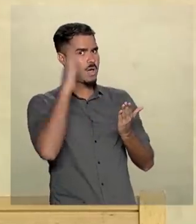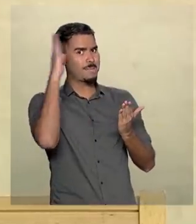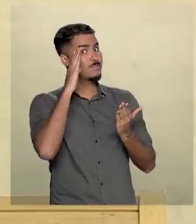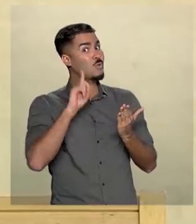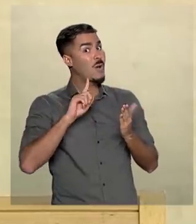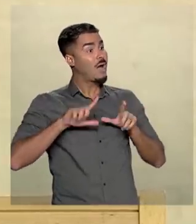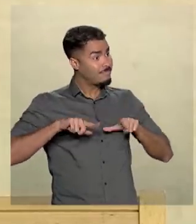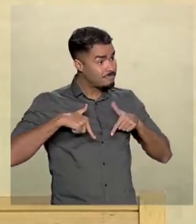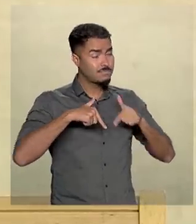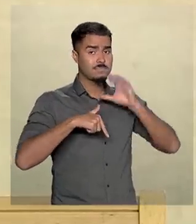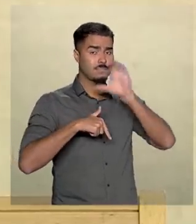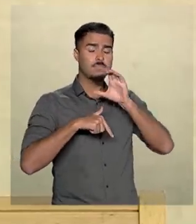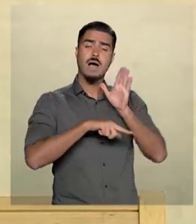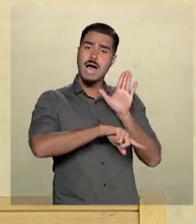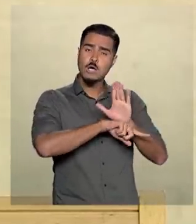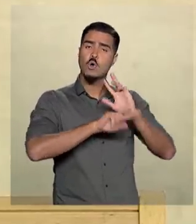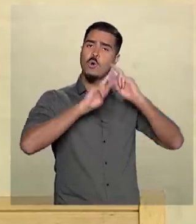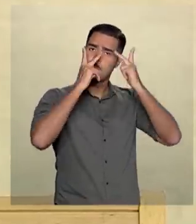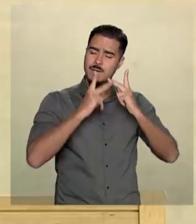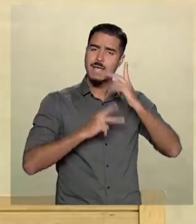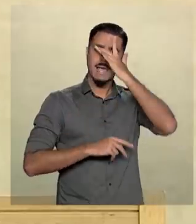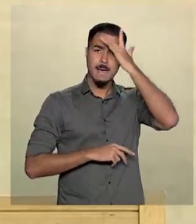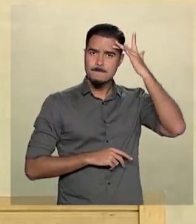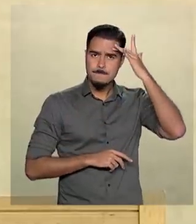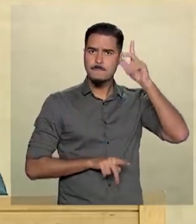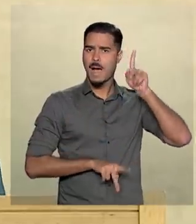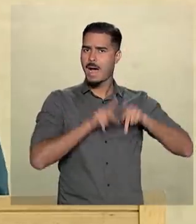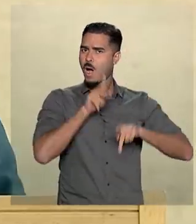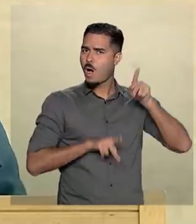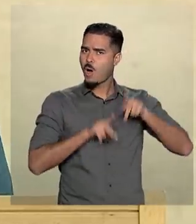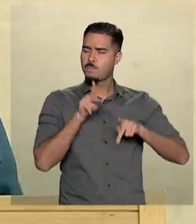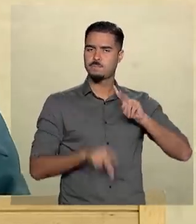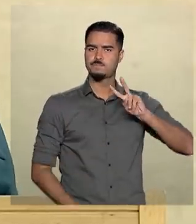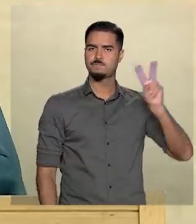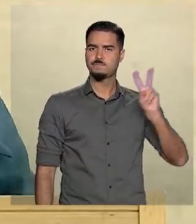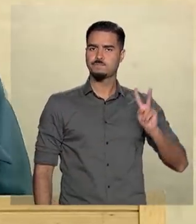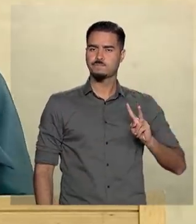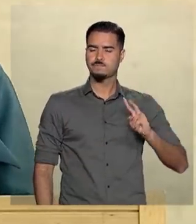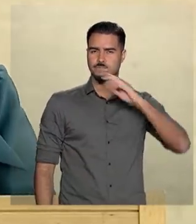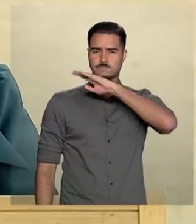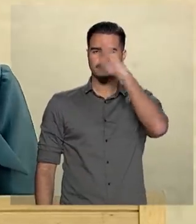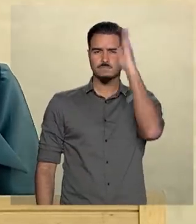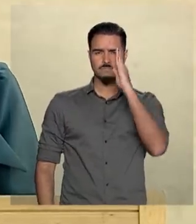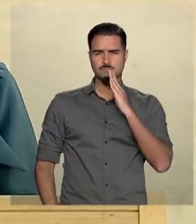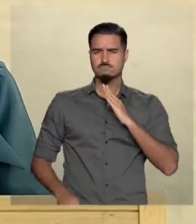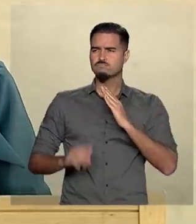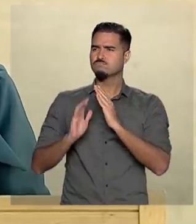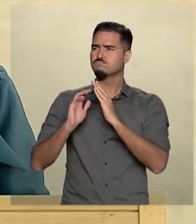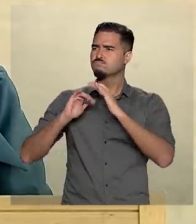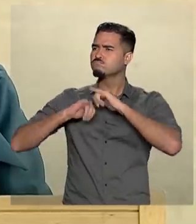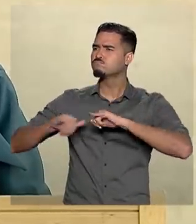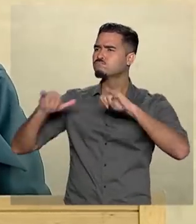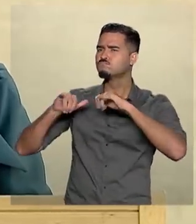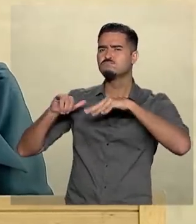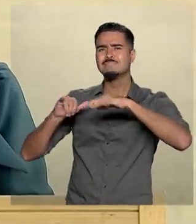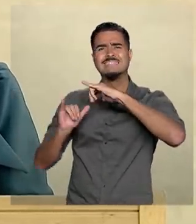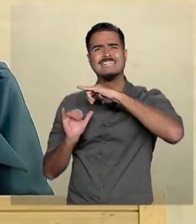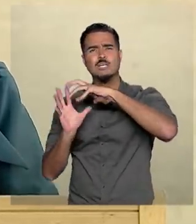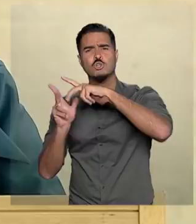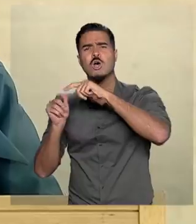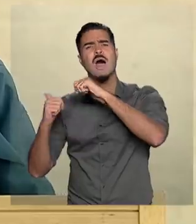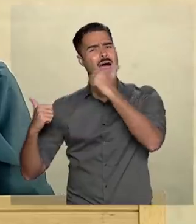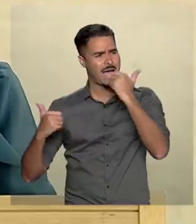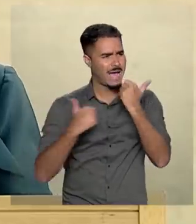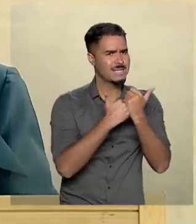humanitária ao povo venezuelano. O Brasil apela à comunidade internacional a somar-se aos